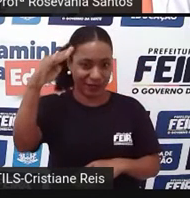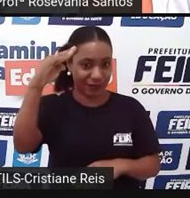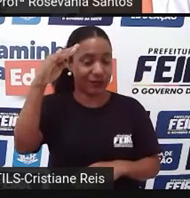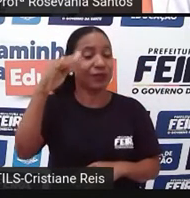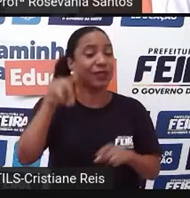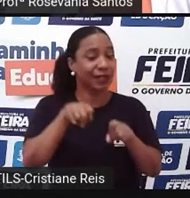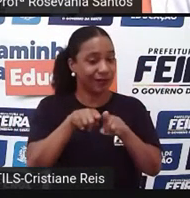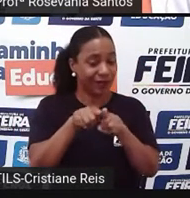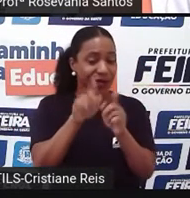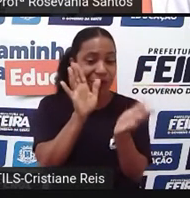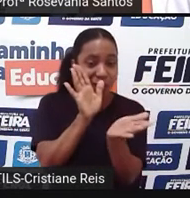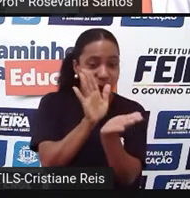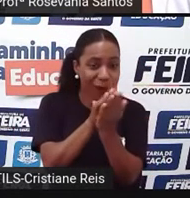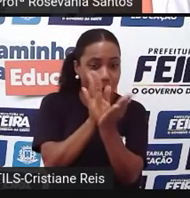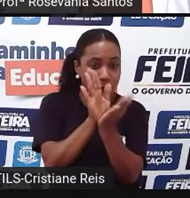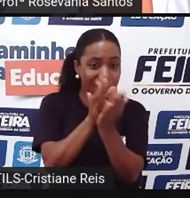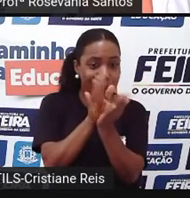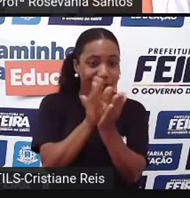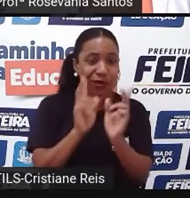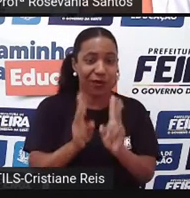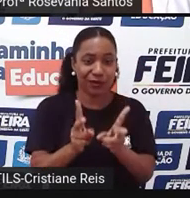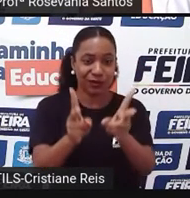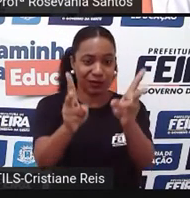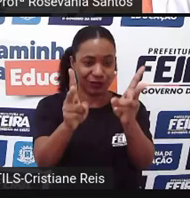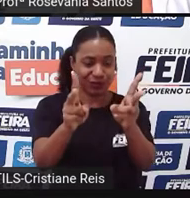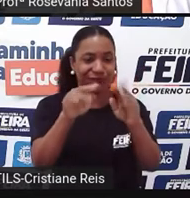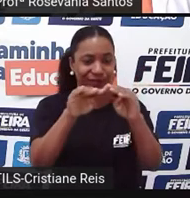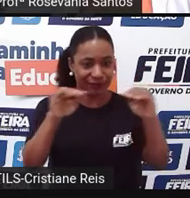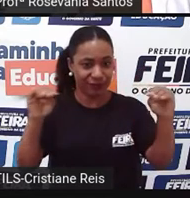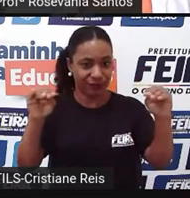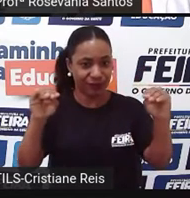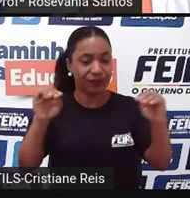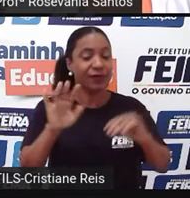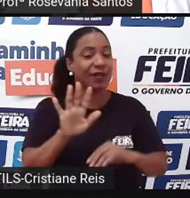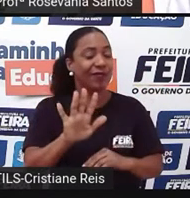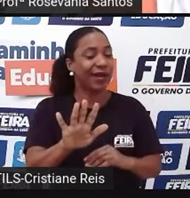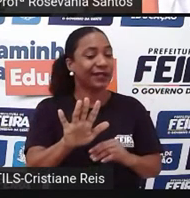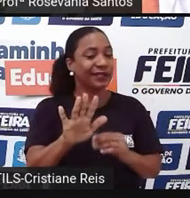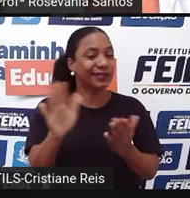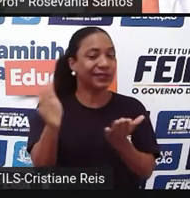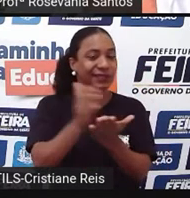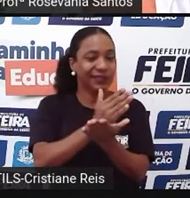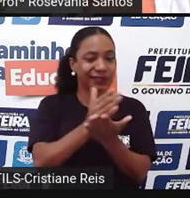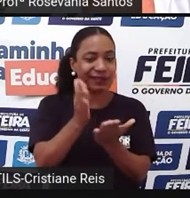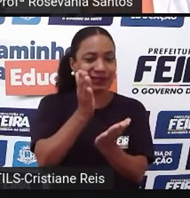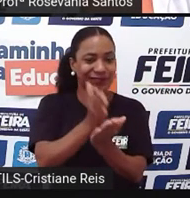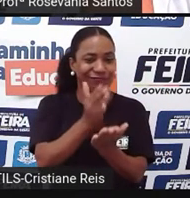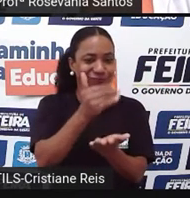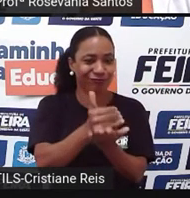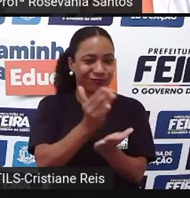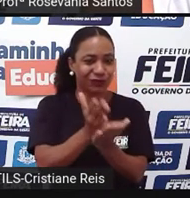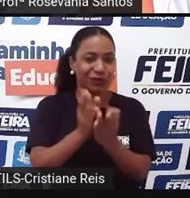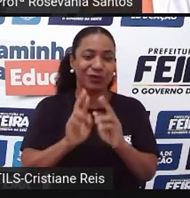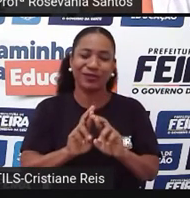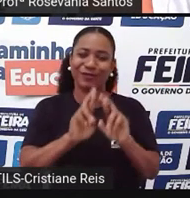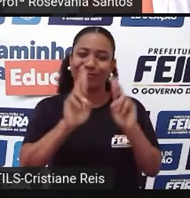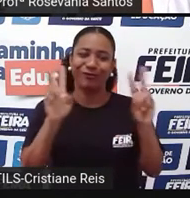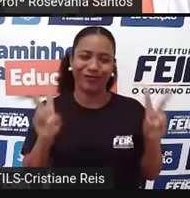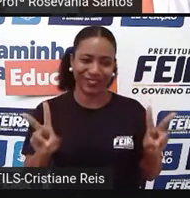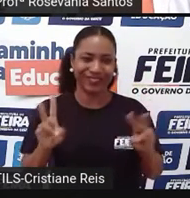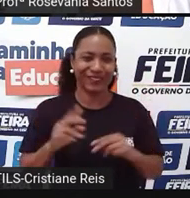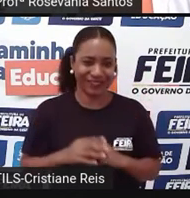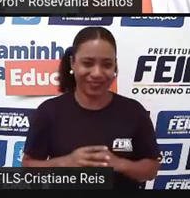Pantanal também. Mas o que foi que aconteceu? Ele dividiu de forma diferente essa área aqui de planalto. Então,